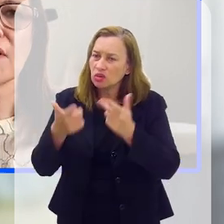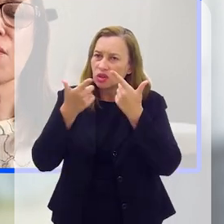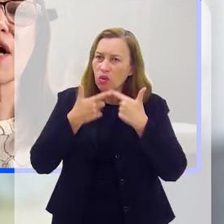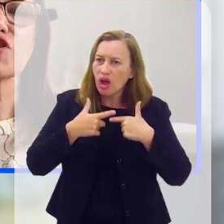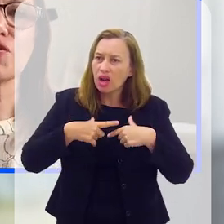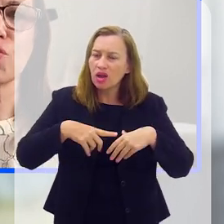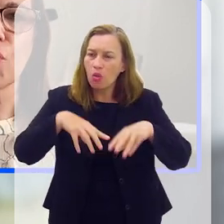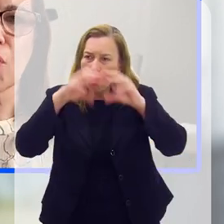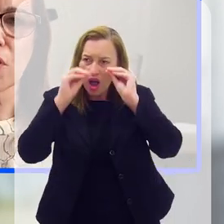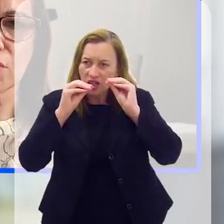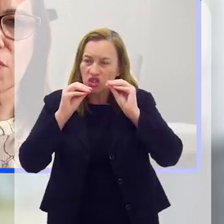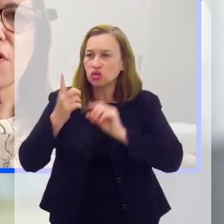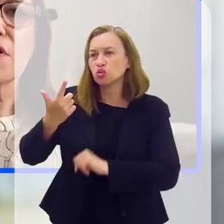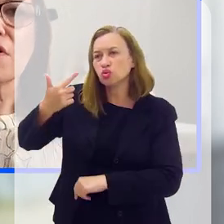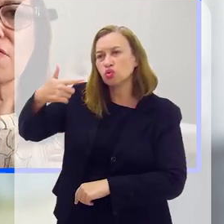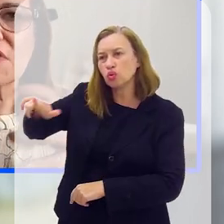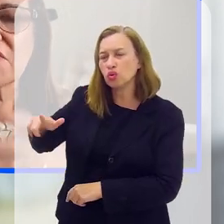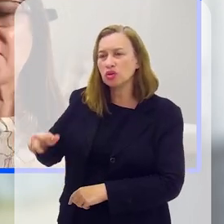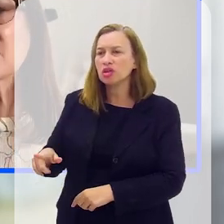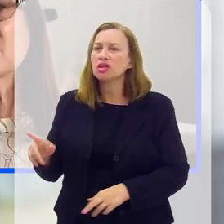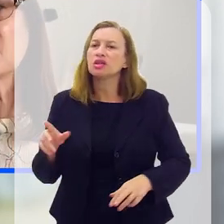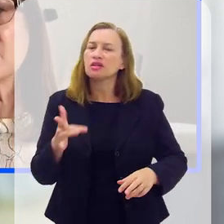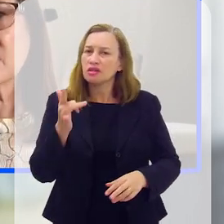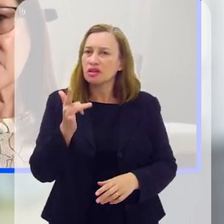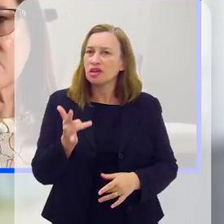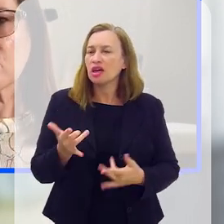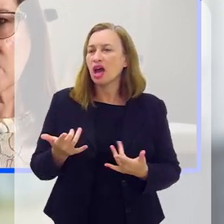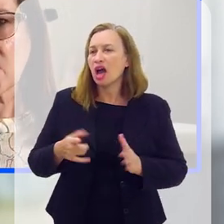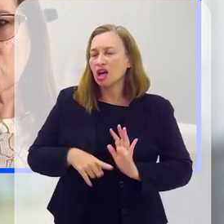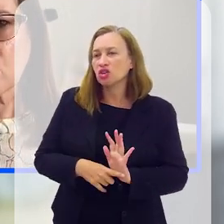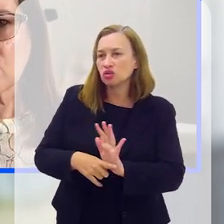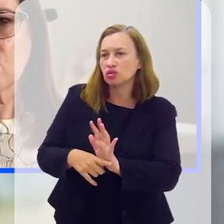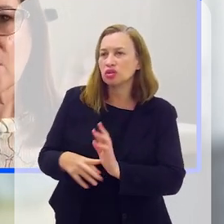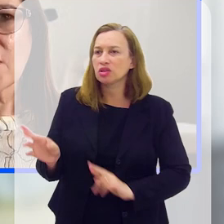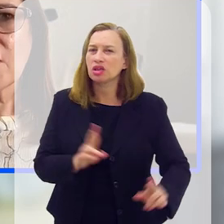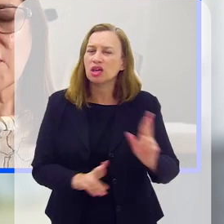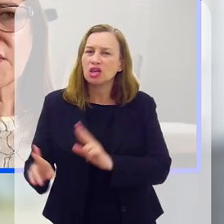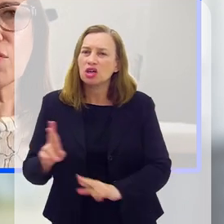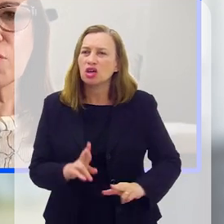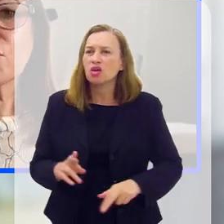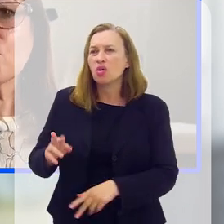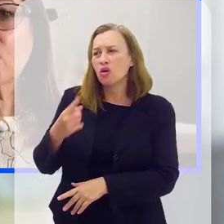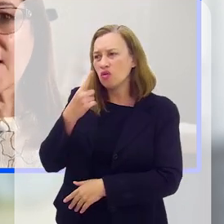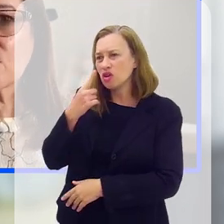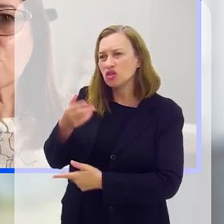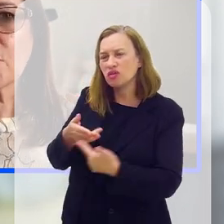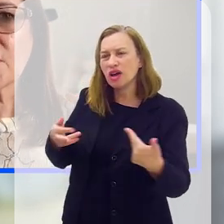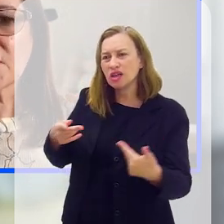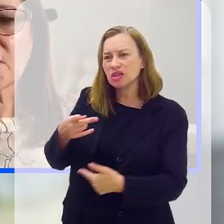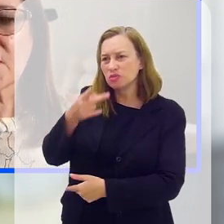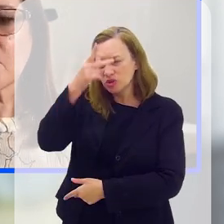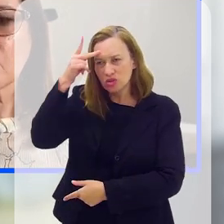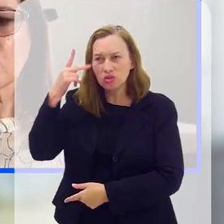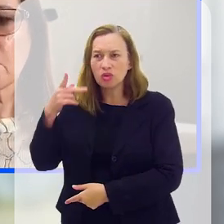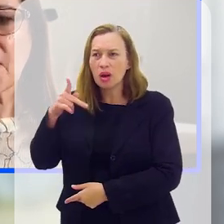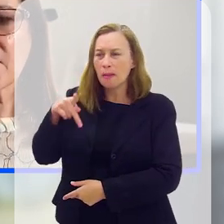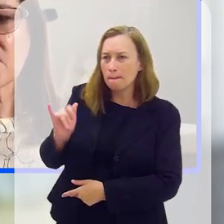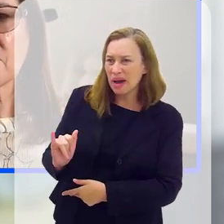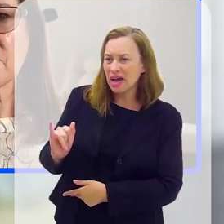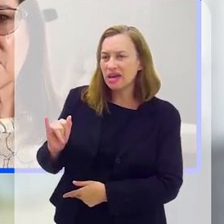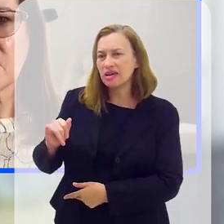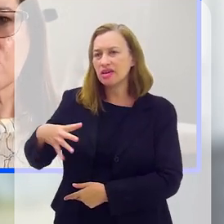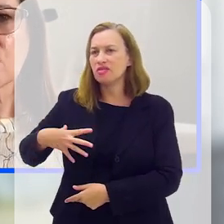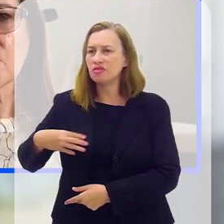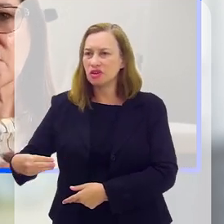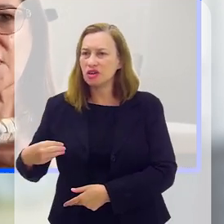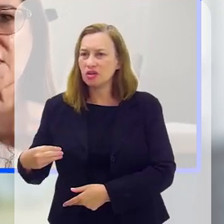acordo com a linguagem do outro, você facilita as relações. Eu atendo muitos casos, por exemplo, de pais